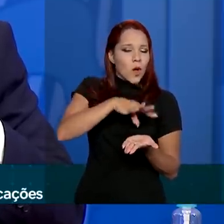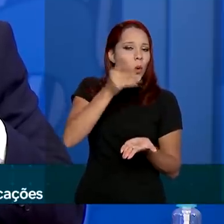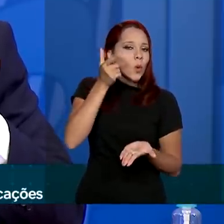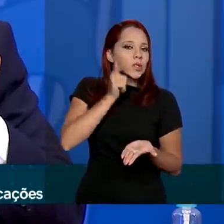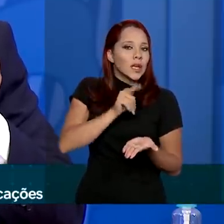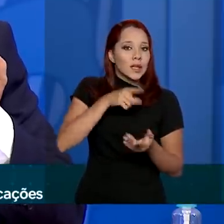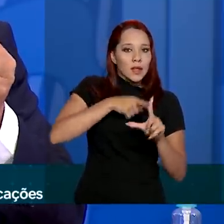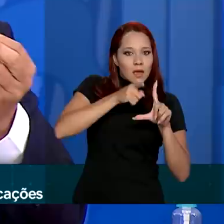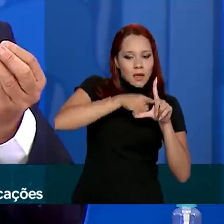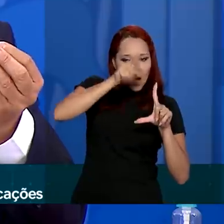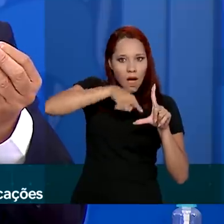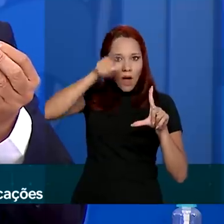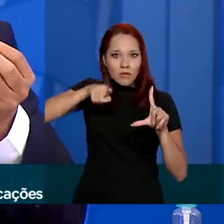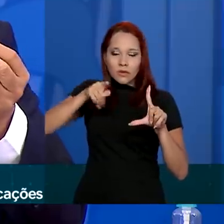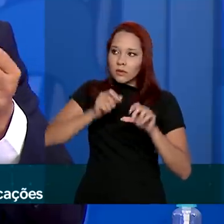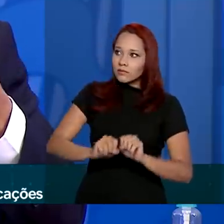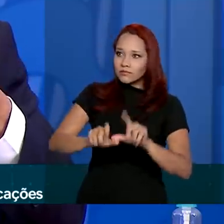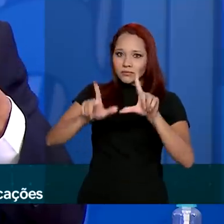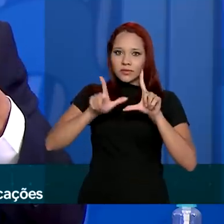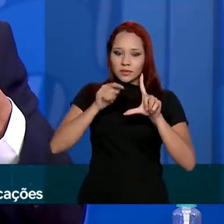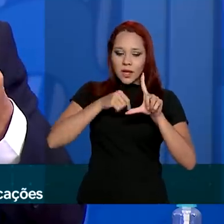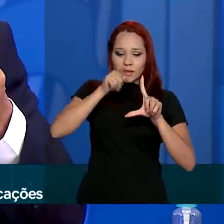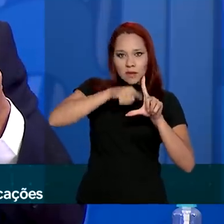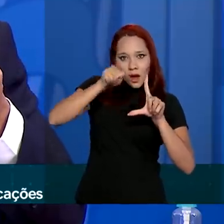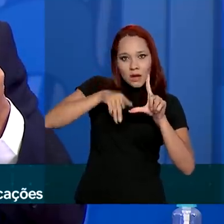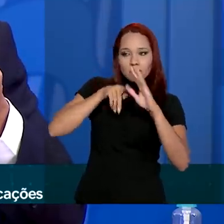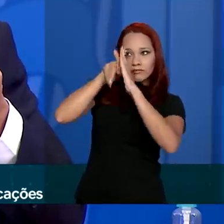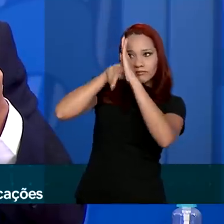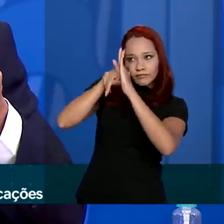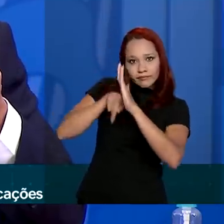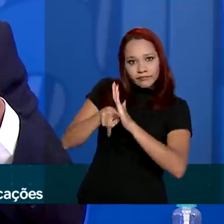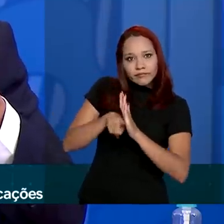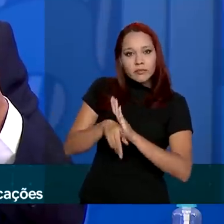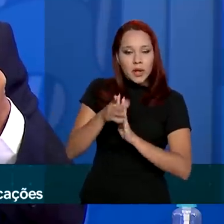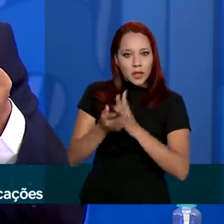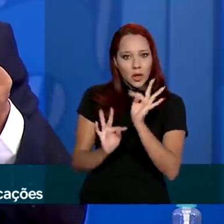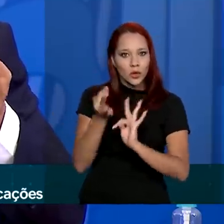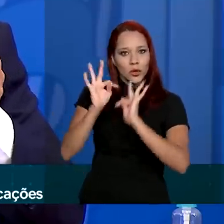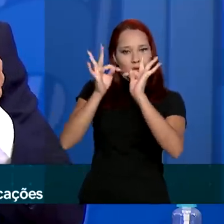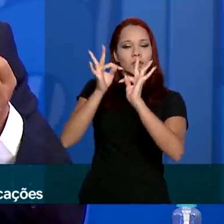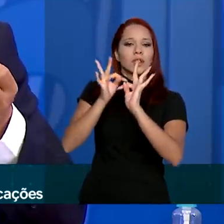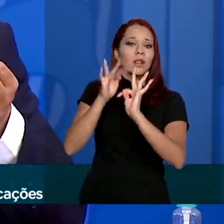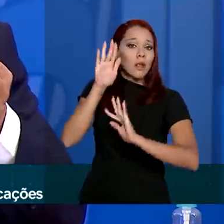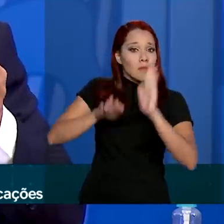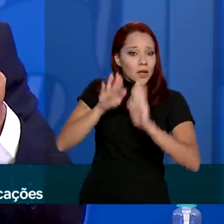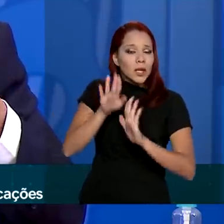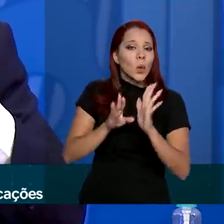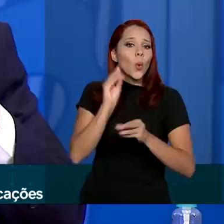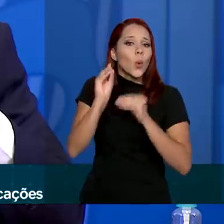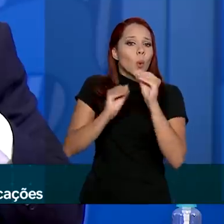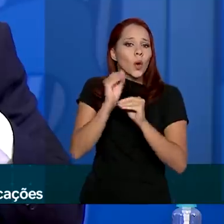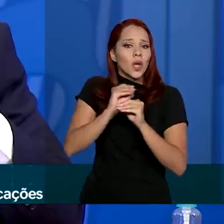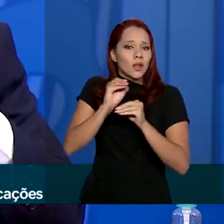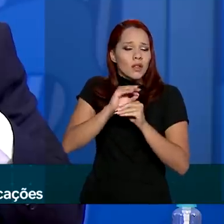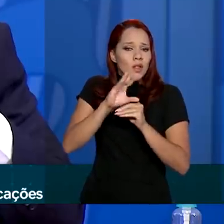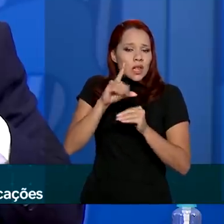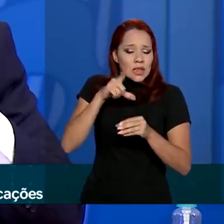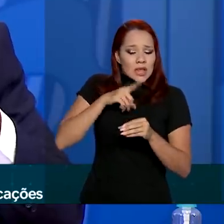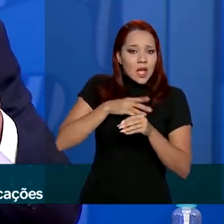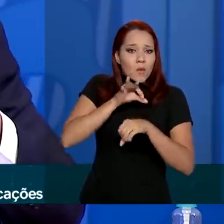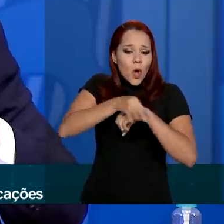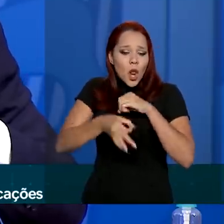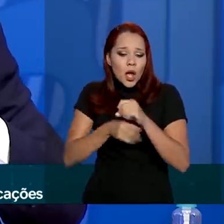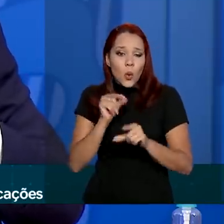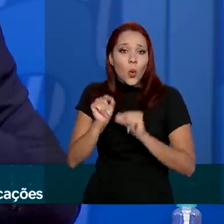um gráfico, e esse gráfico que vai, então, ser analisado pela inteligência artificial, que dependendo do conteúdo, do tipo de moléculas que estão ali,